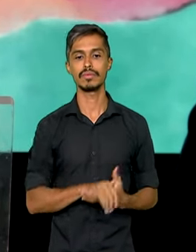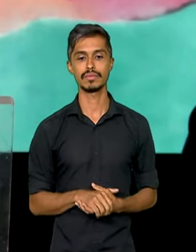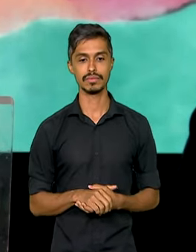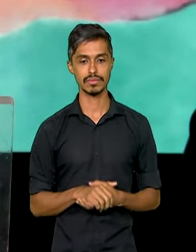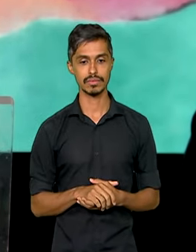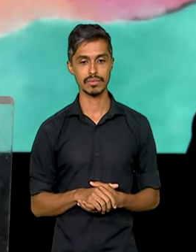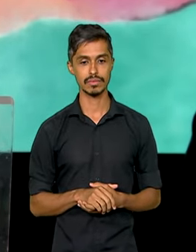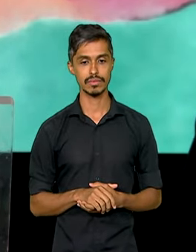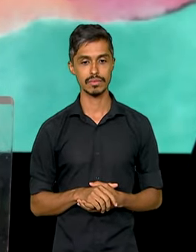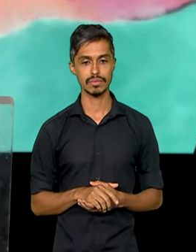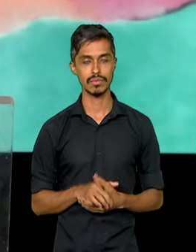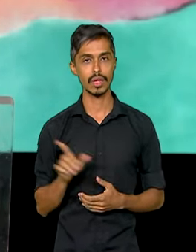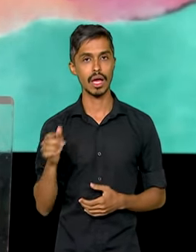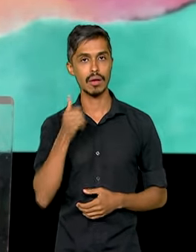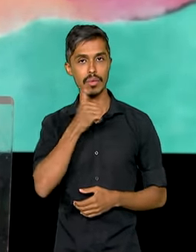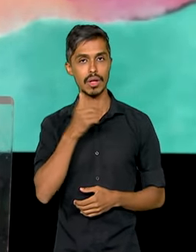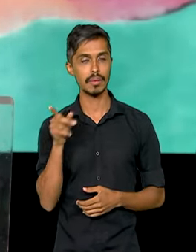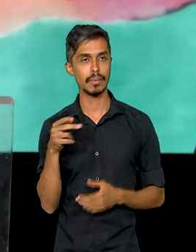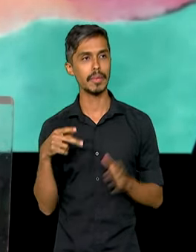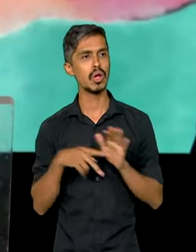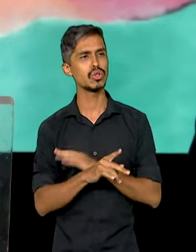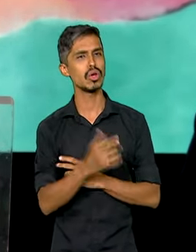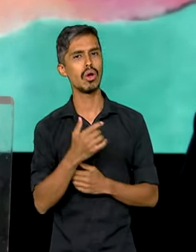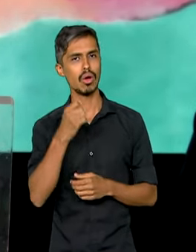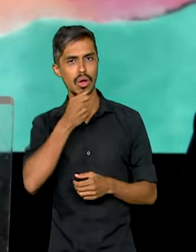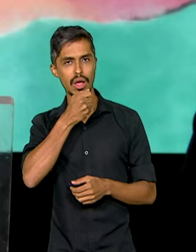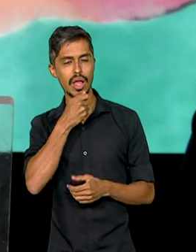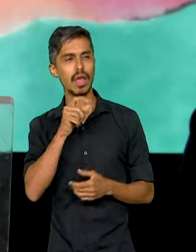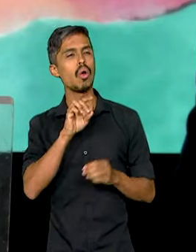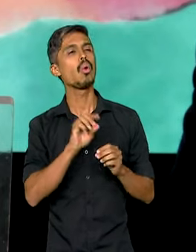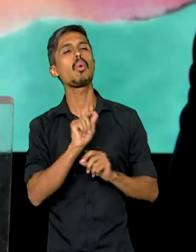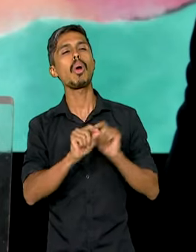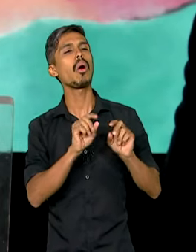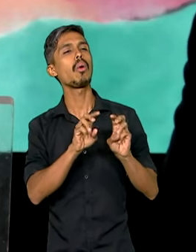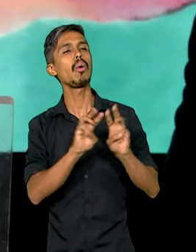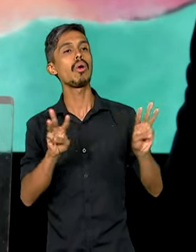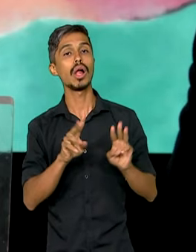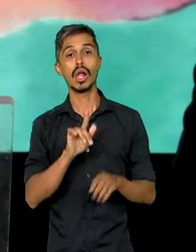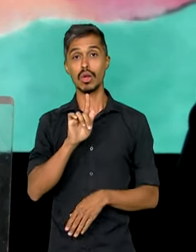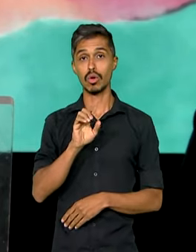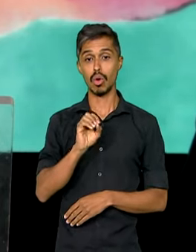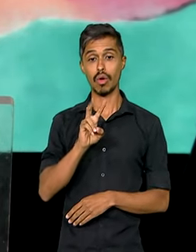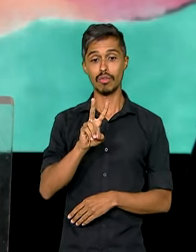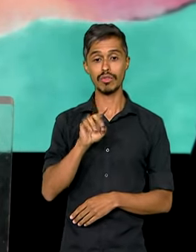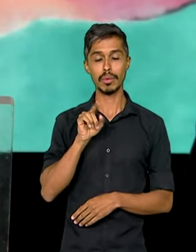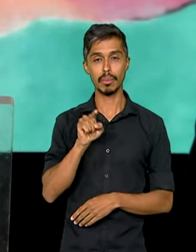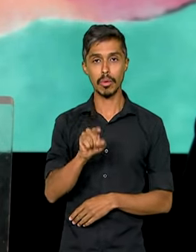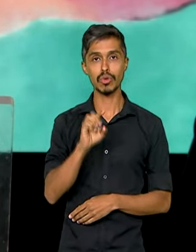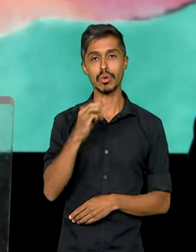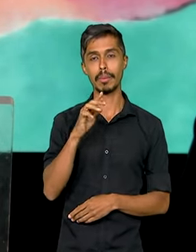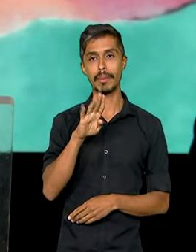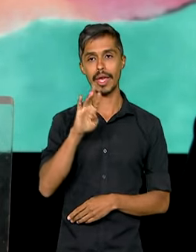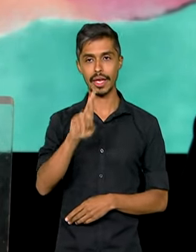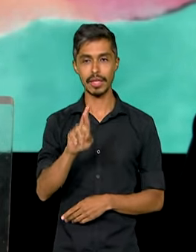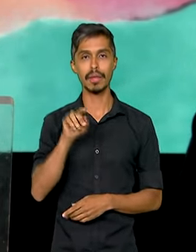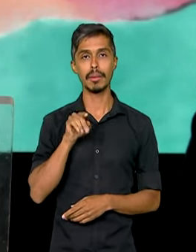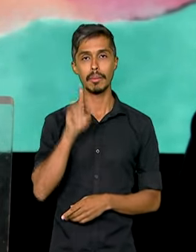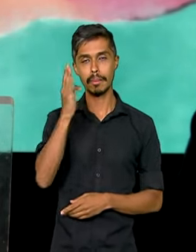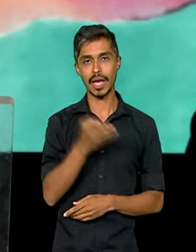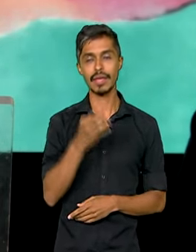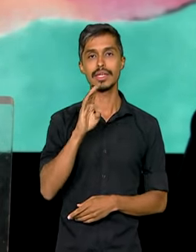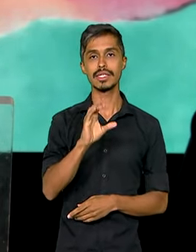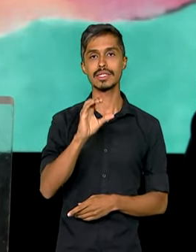O endereço é o endereço gov.br barra secom barra